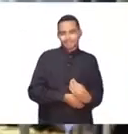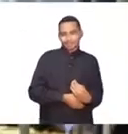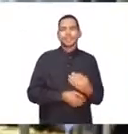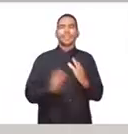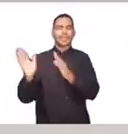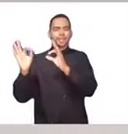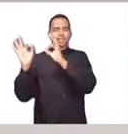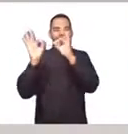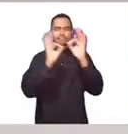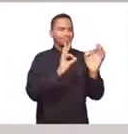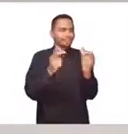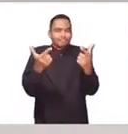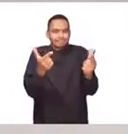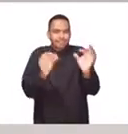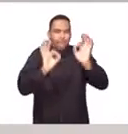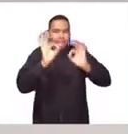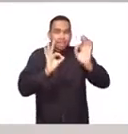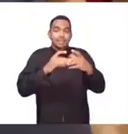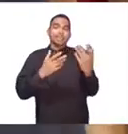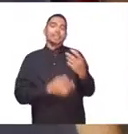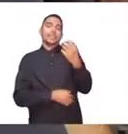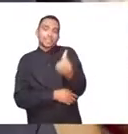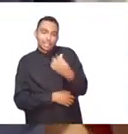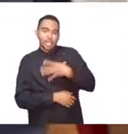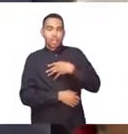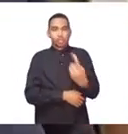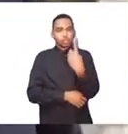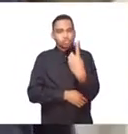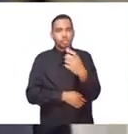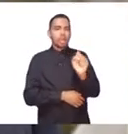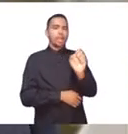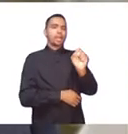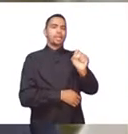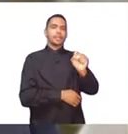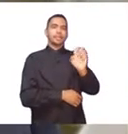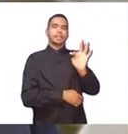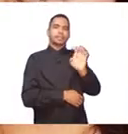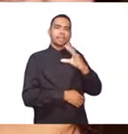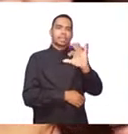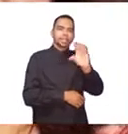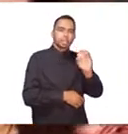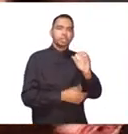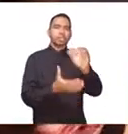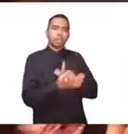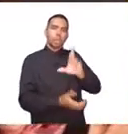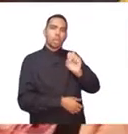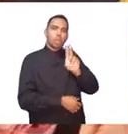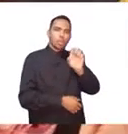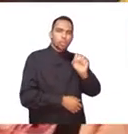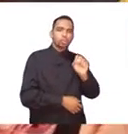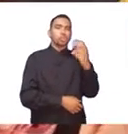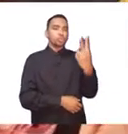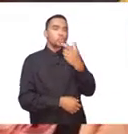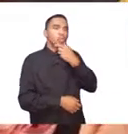cinco, seis filhos. Nesse tempo não se assistia muita TV, né? Desse seis filhos, um deles, o Astério Tinoco, casou-se com a senhora Rus